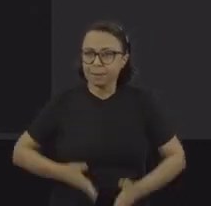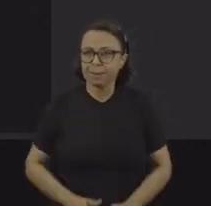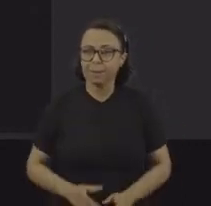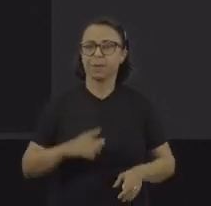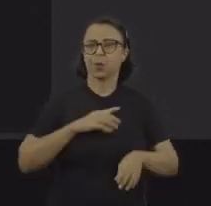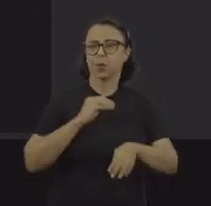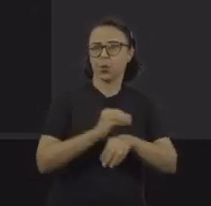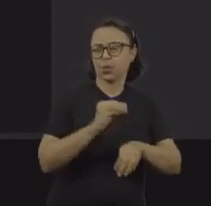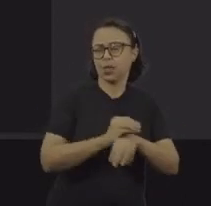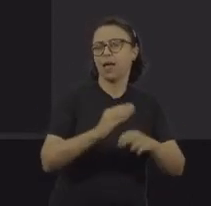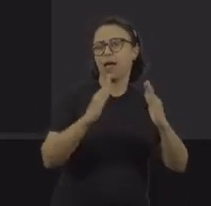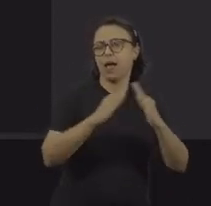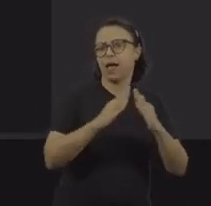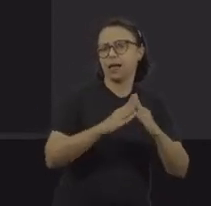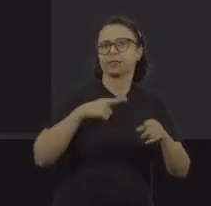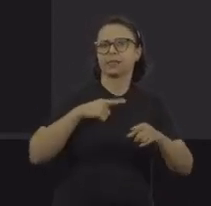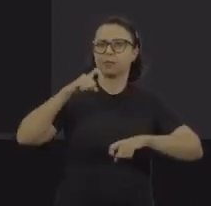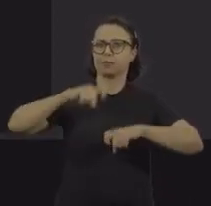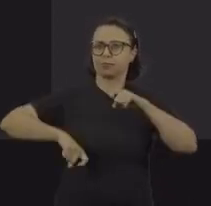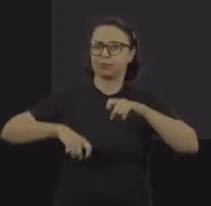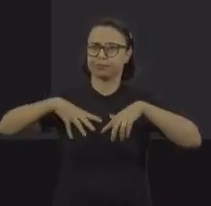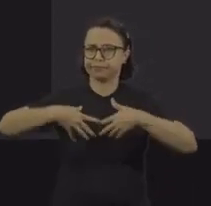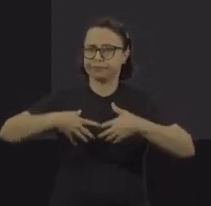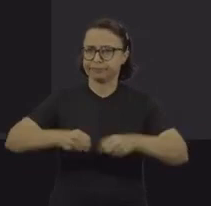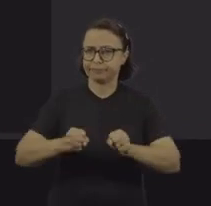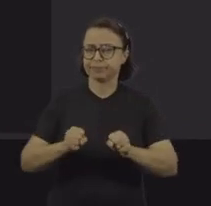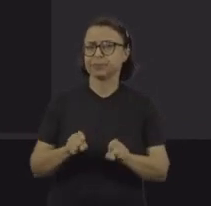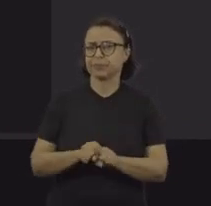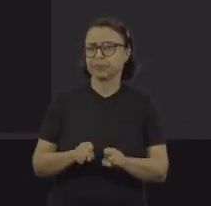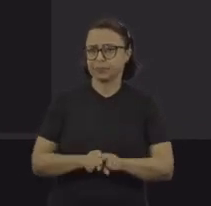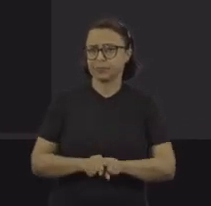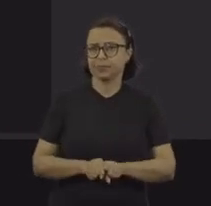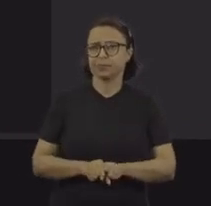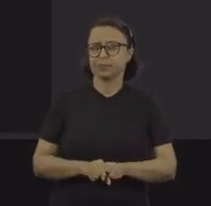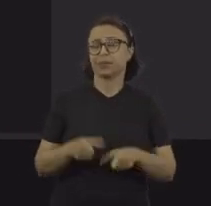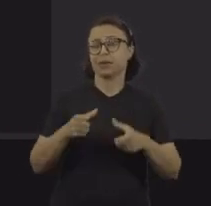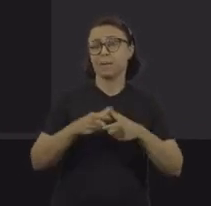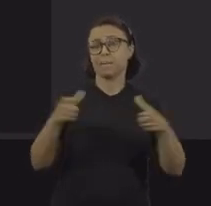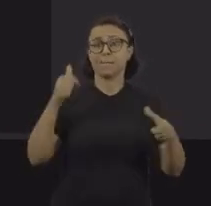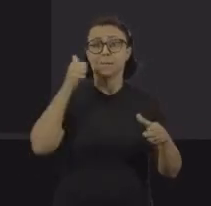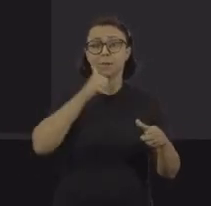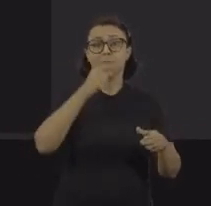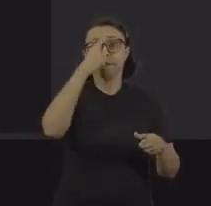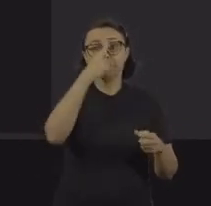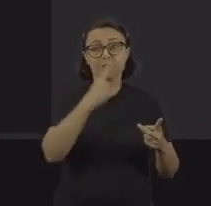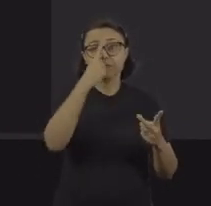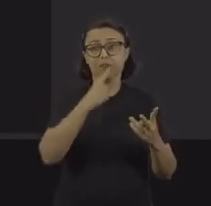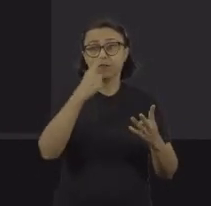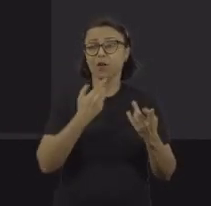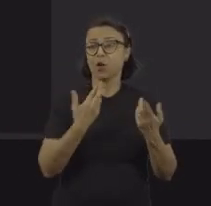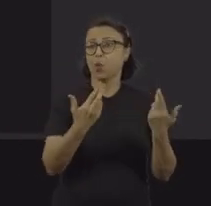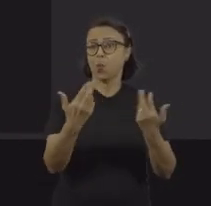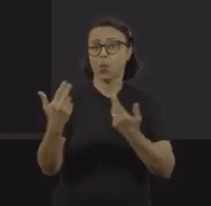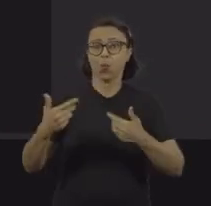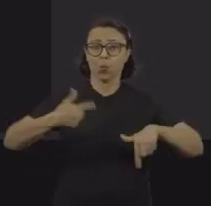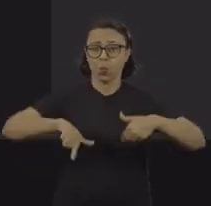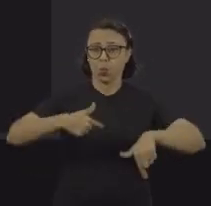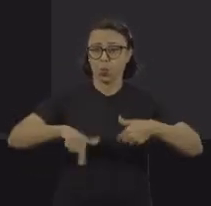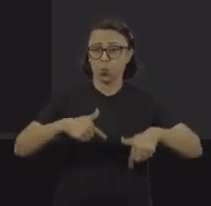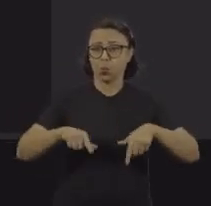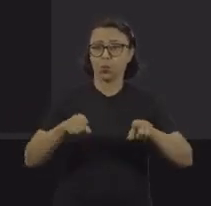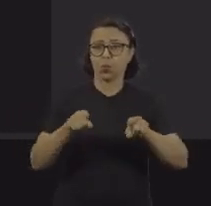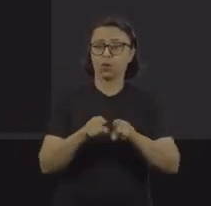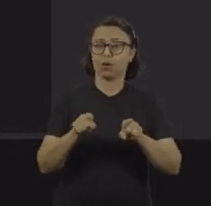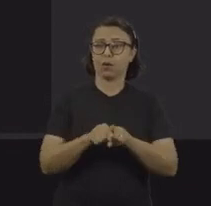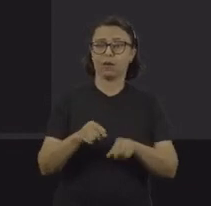exploração sexual. E, no geral, o perfil delas é muito, muito parecido com o do trabalhador. Uma escolaridade